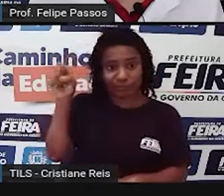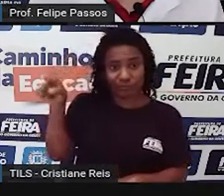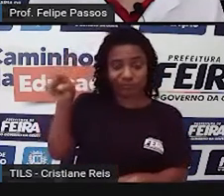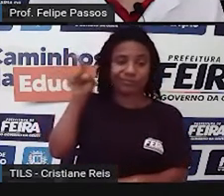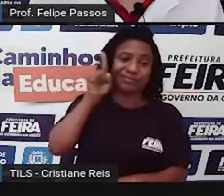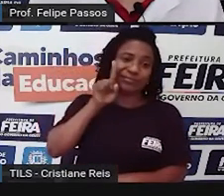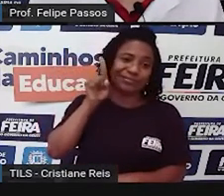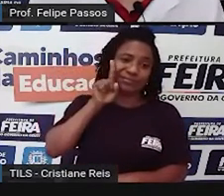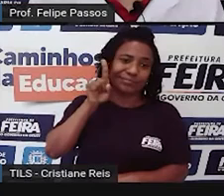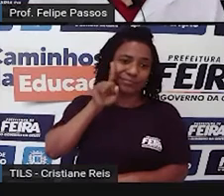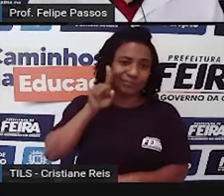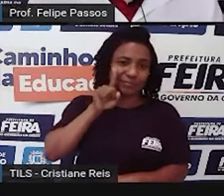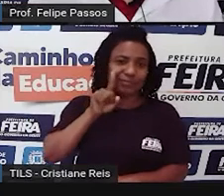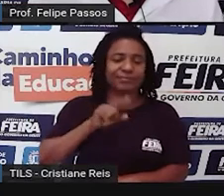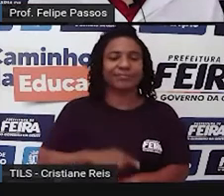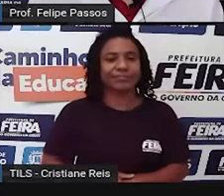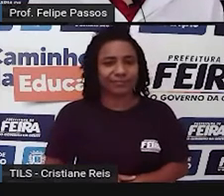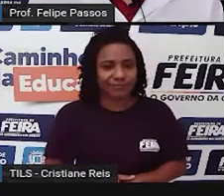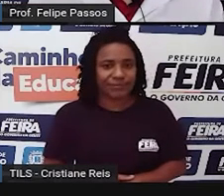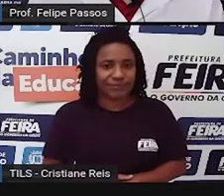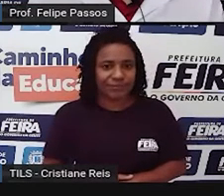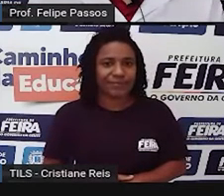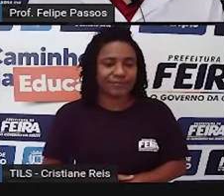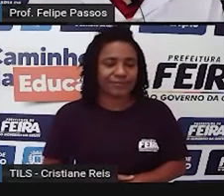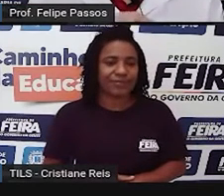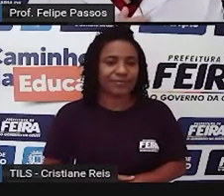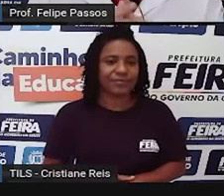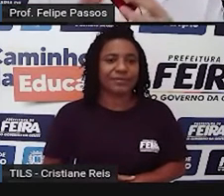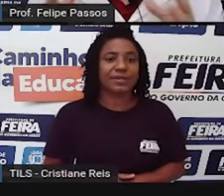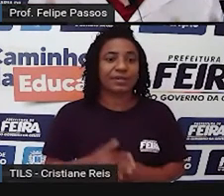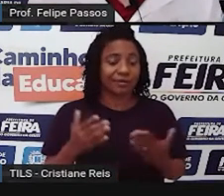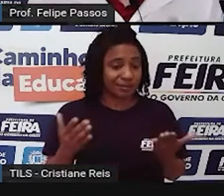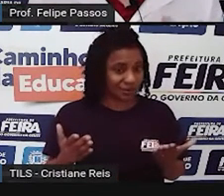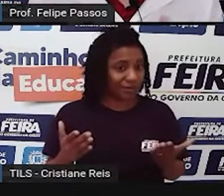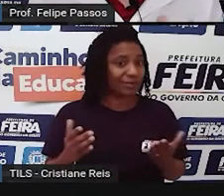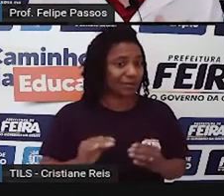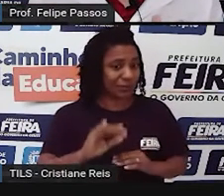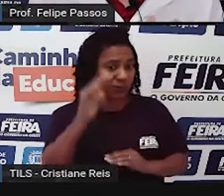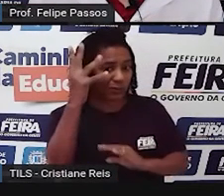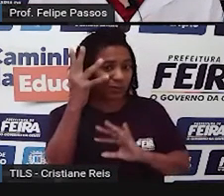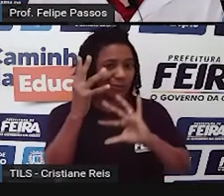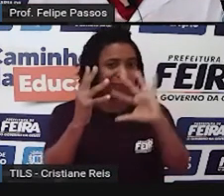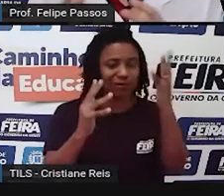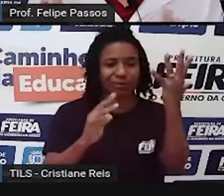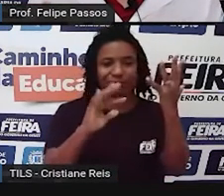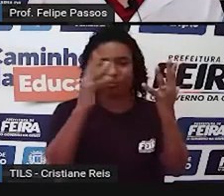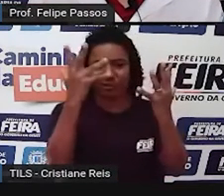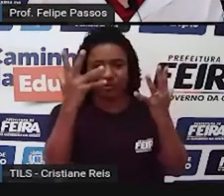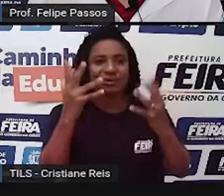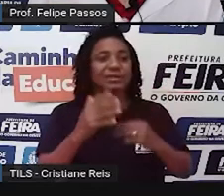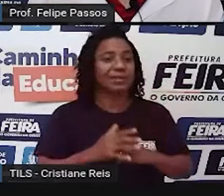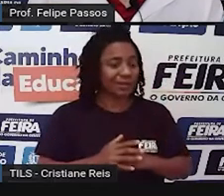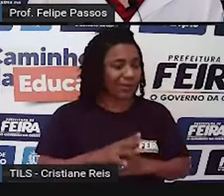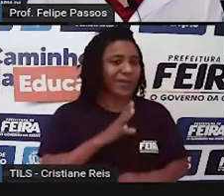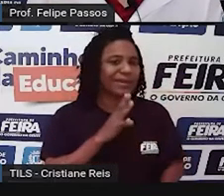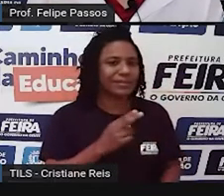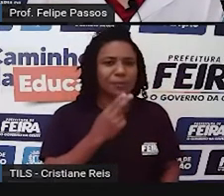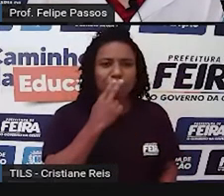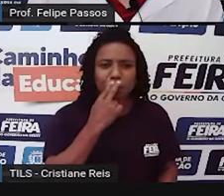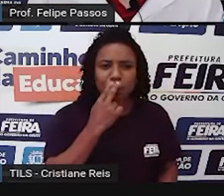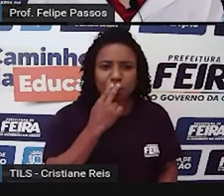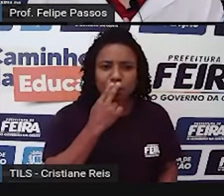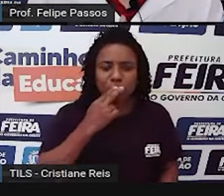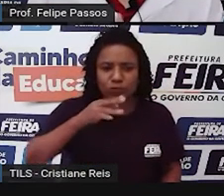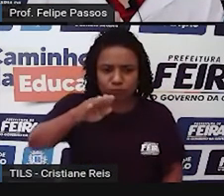um cenário de muita coisa ruim acontecendo. Quem aí já ouviu falar de Hitler e o regime